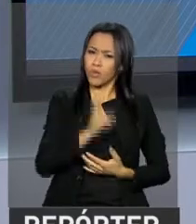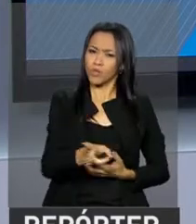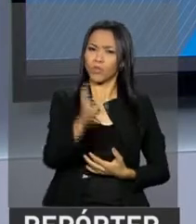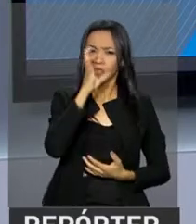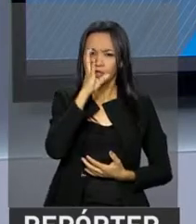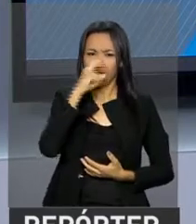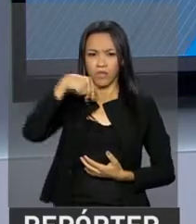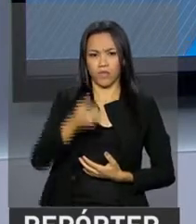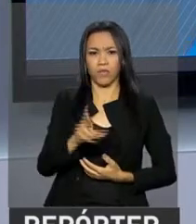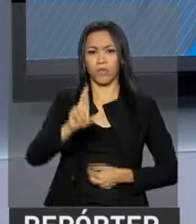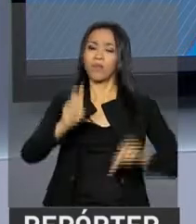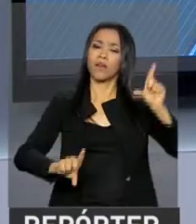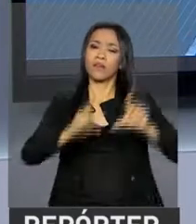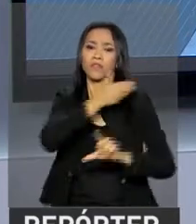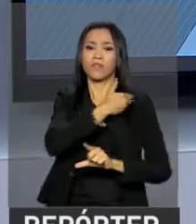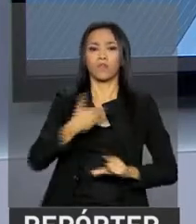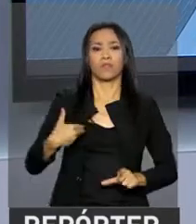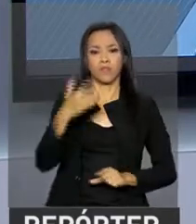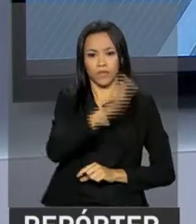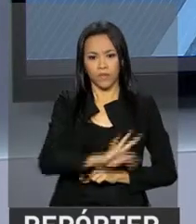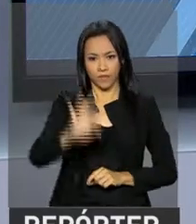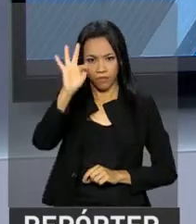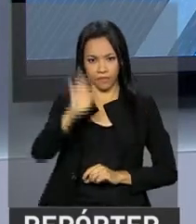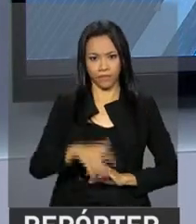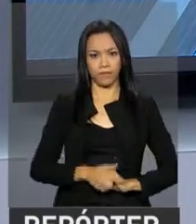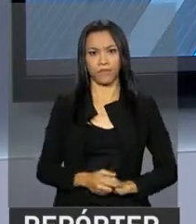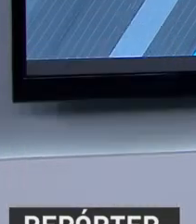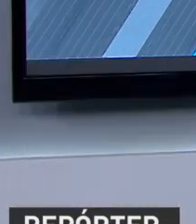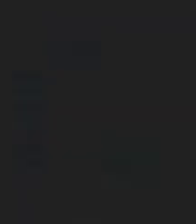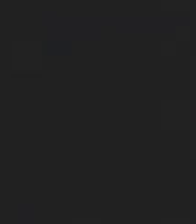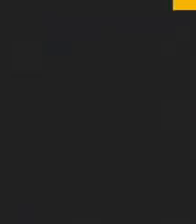Continue com a gente aqui na NBR, a TV do Governo Federal.